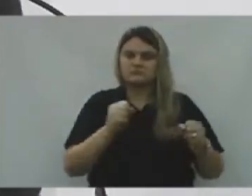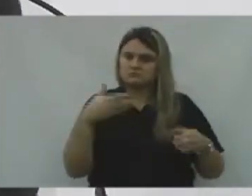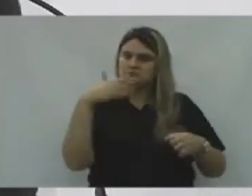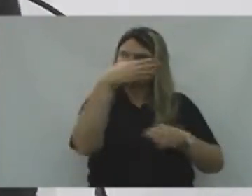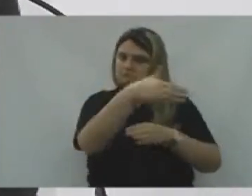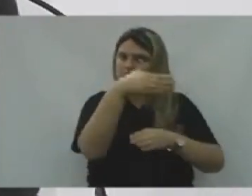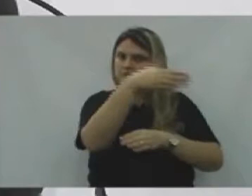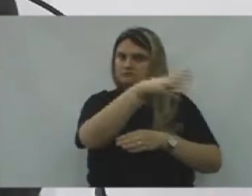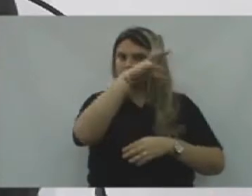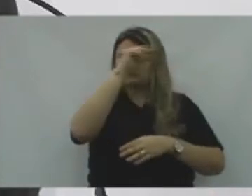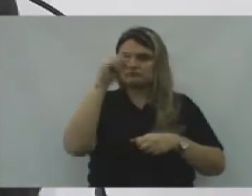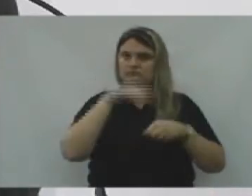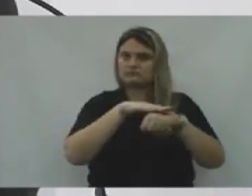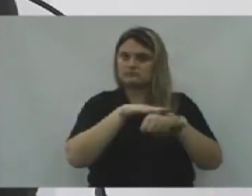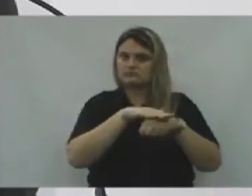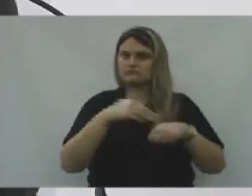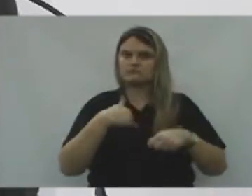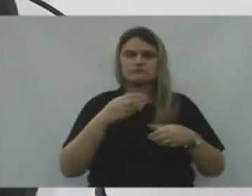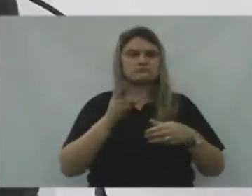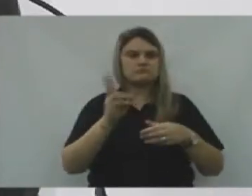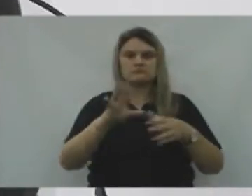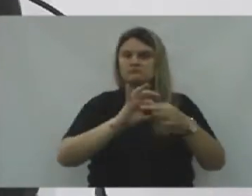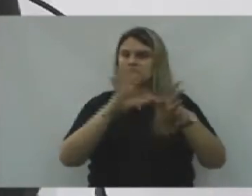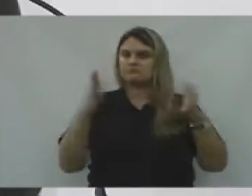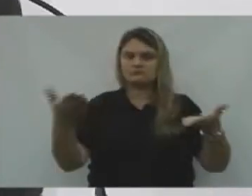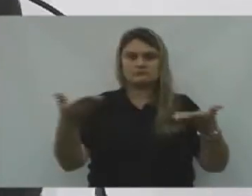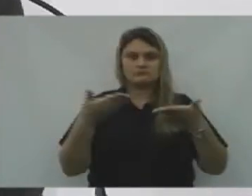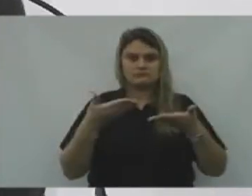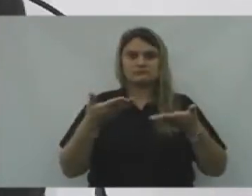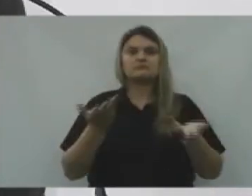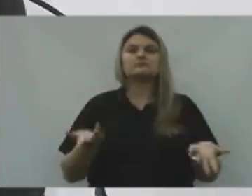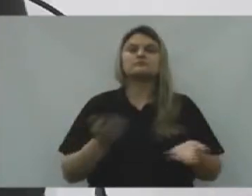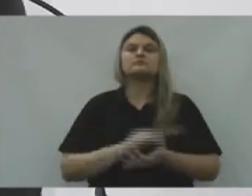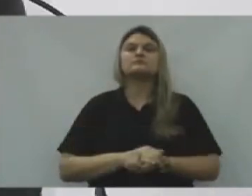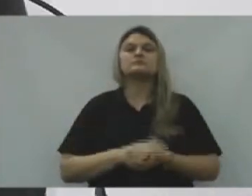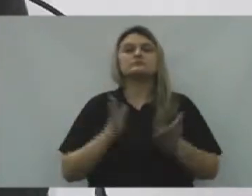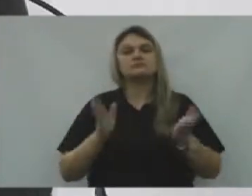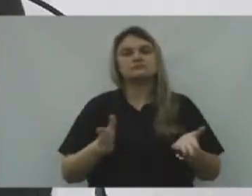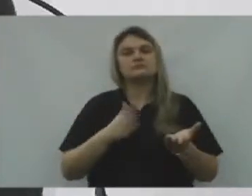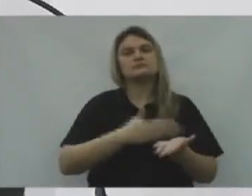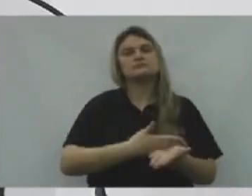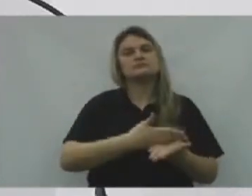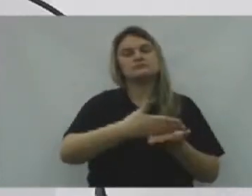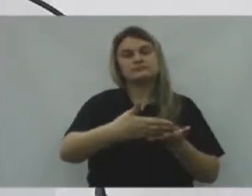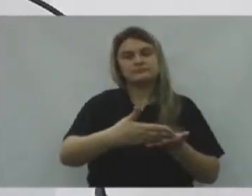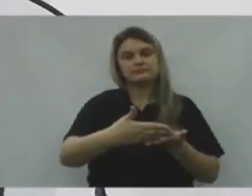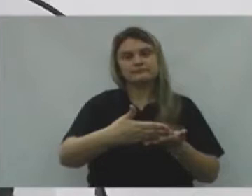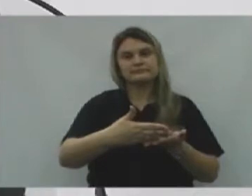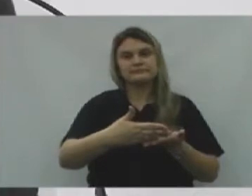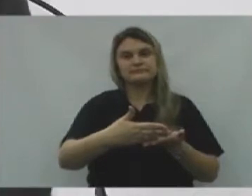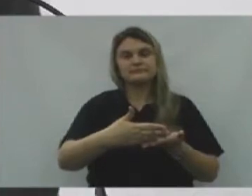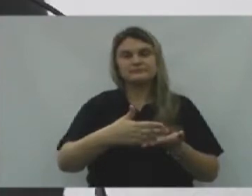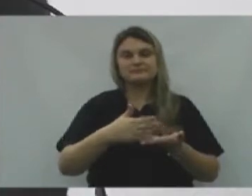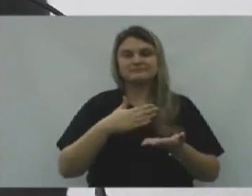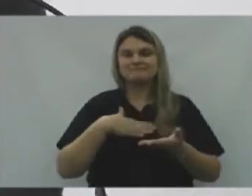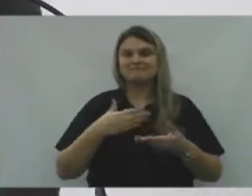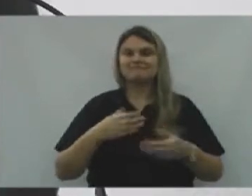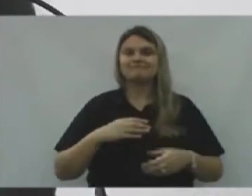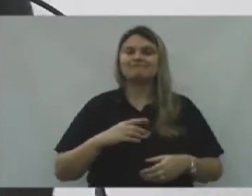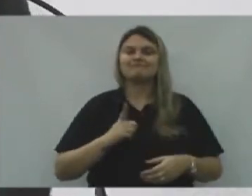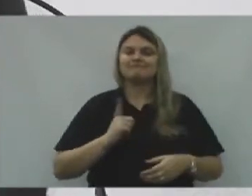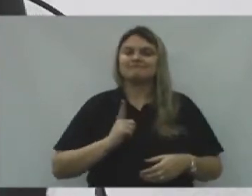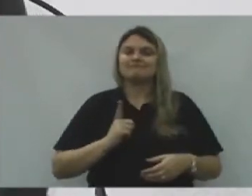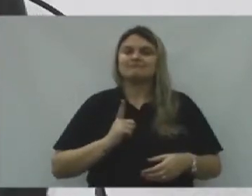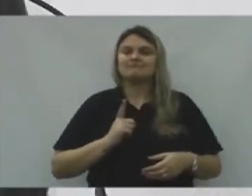aqui na Casa Legislativa, São sempre bem-vindos. E hoje se inicia, Uma das minhas maiores,